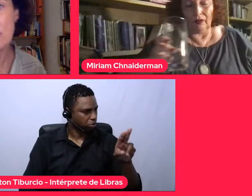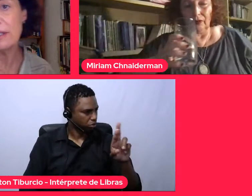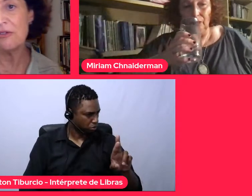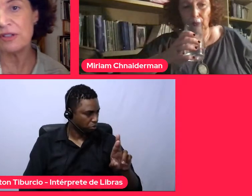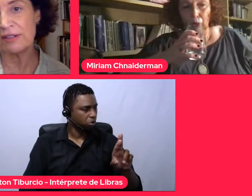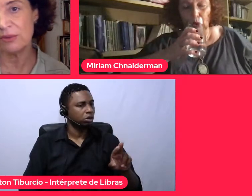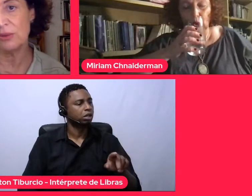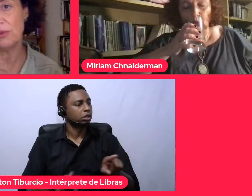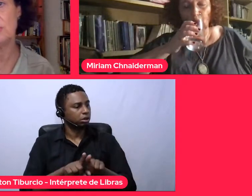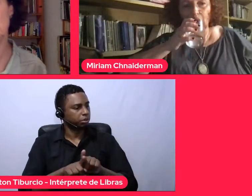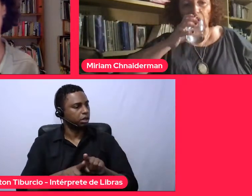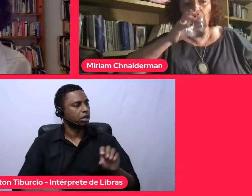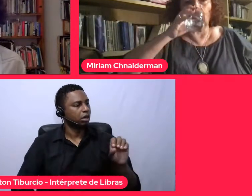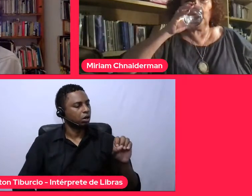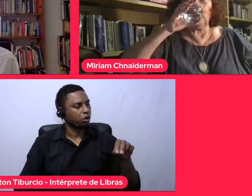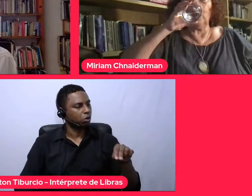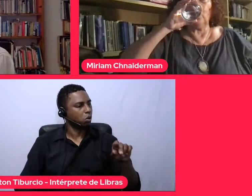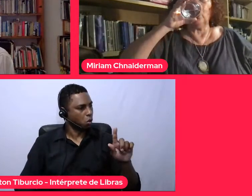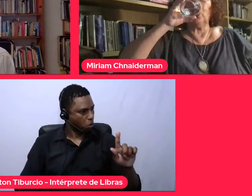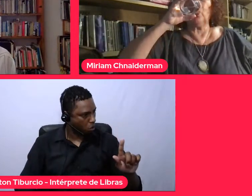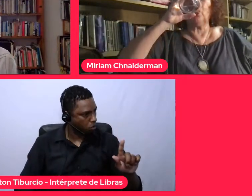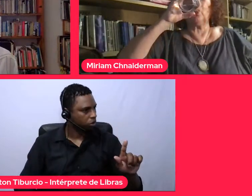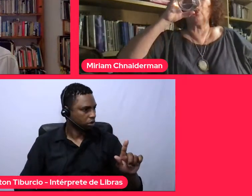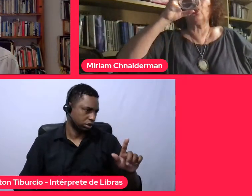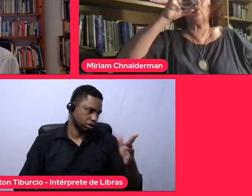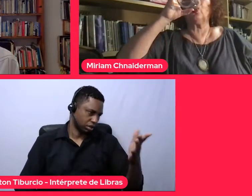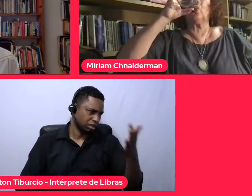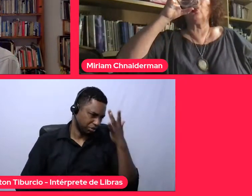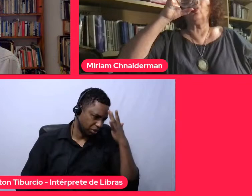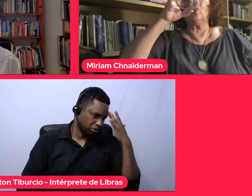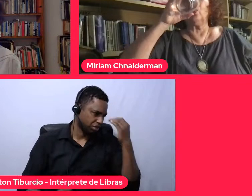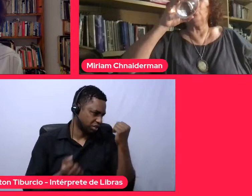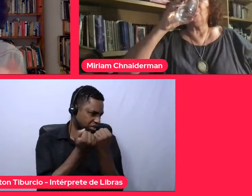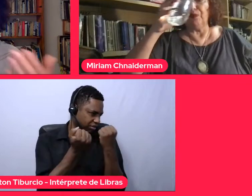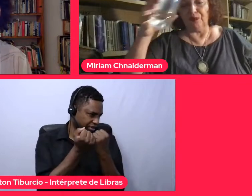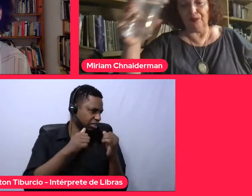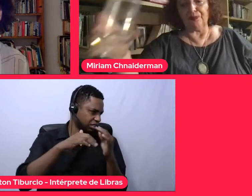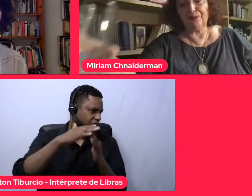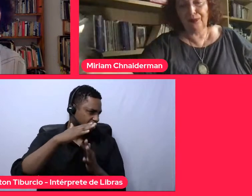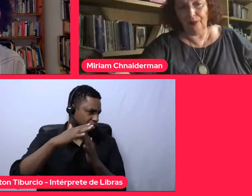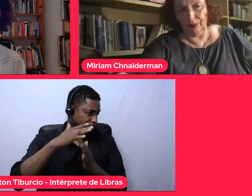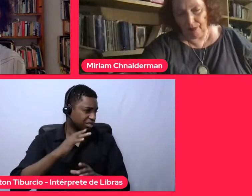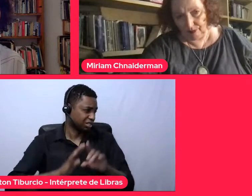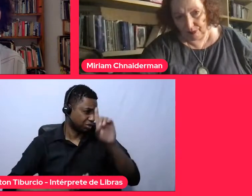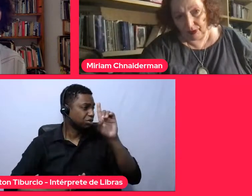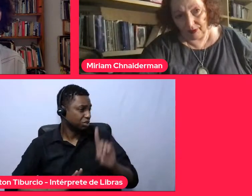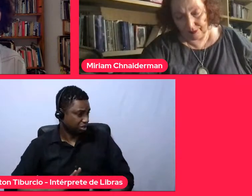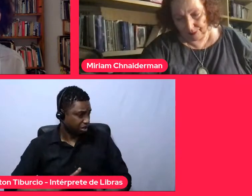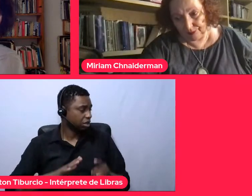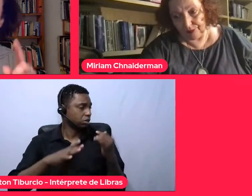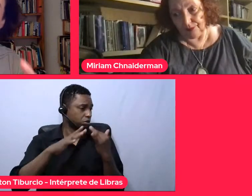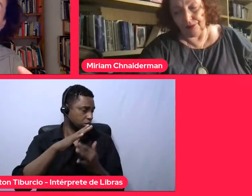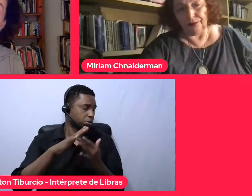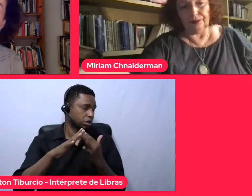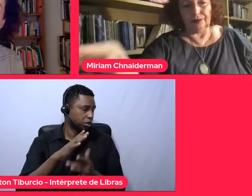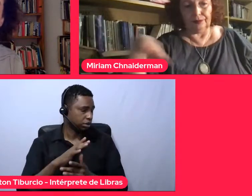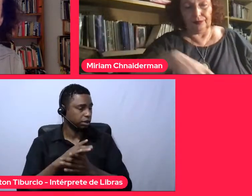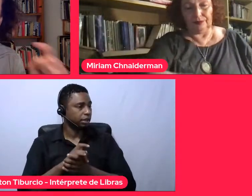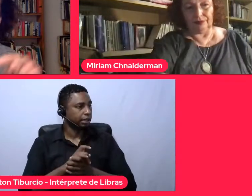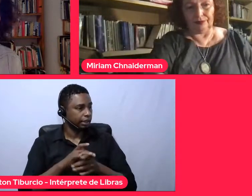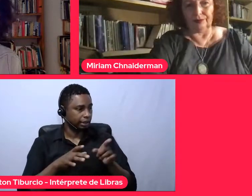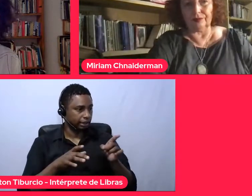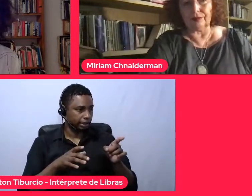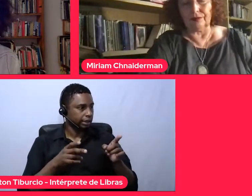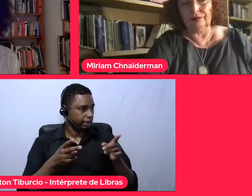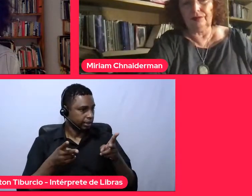em defesa dos migrantes, com esse tema das migrações, dos direitos dos migrantes, você vê que a